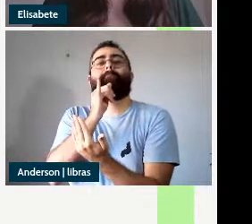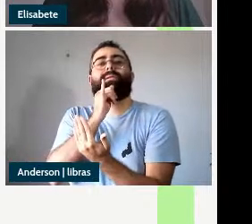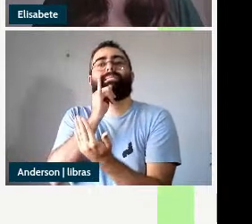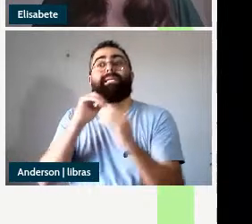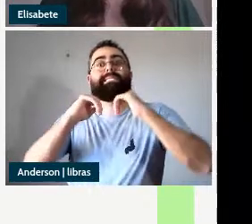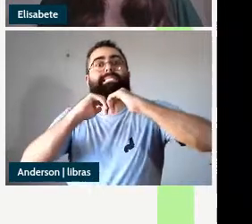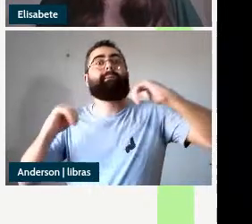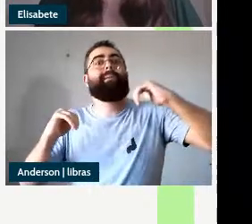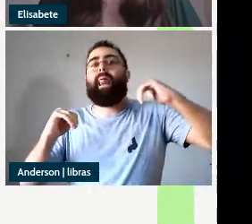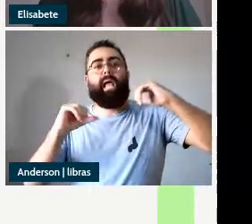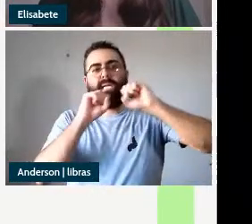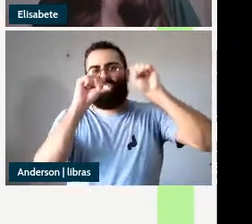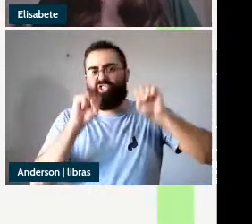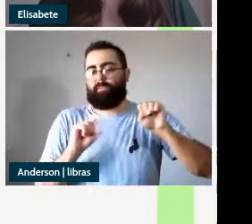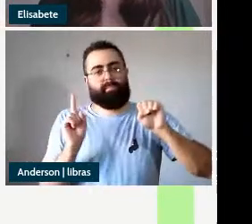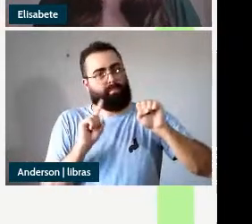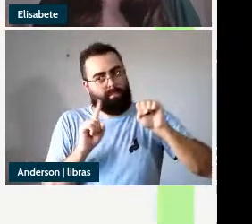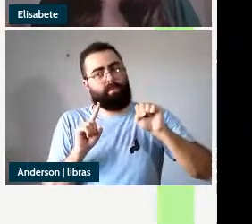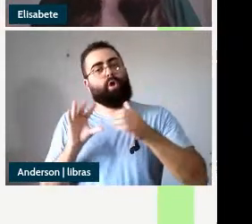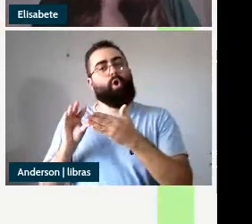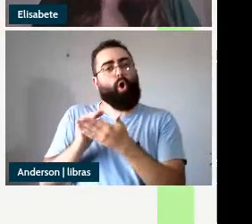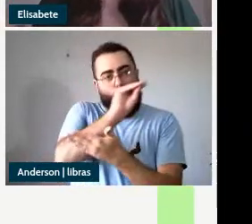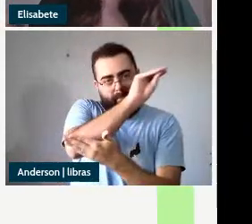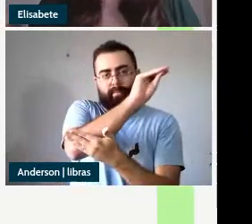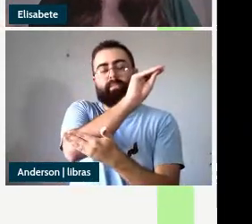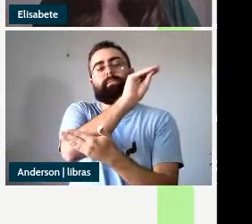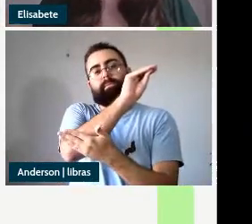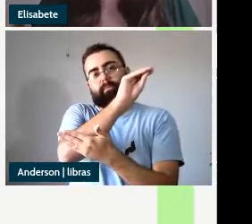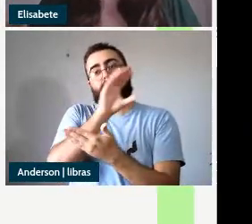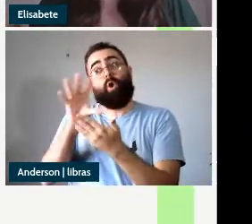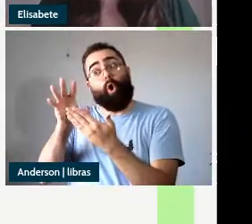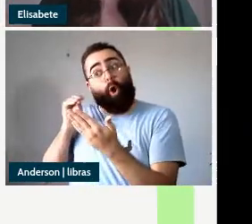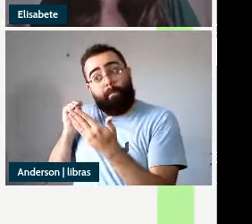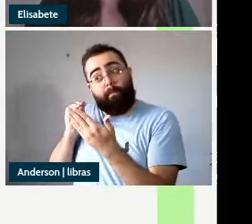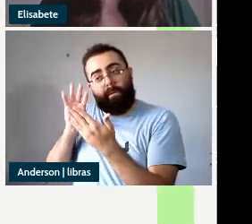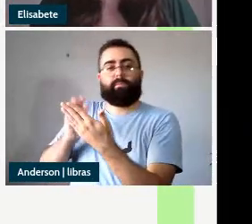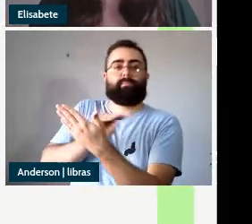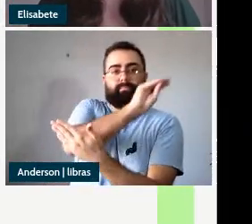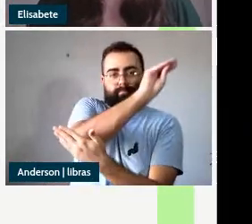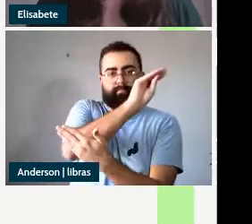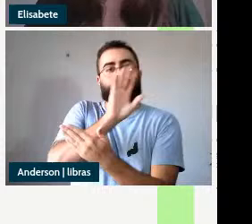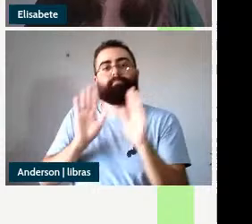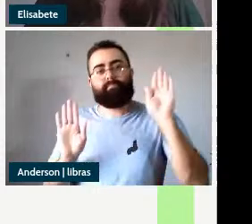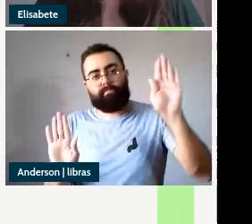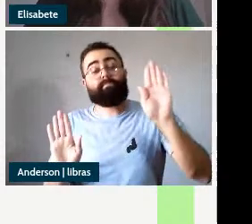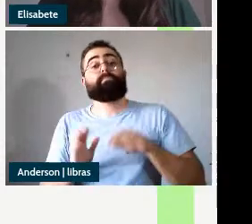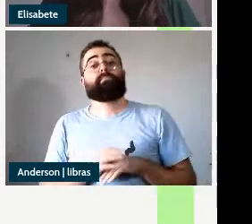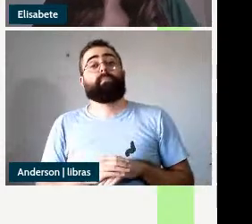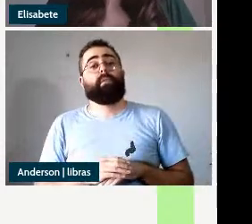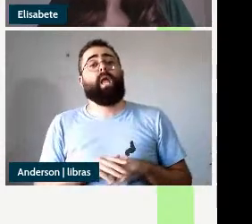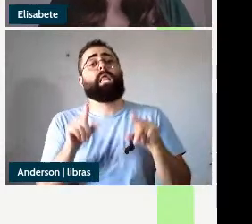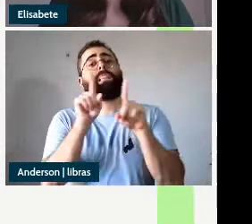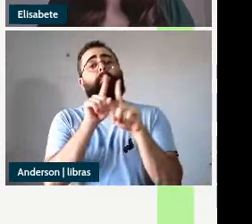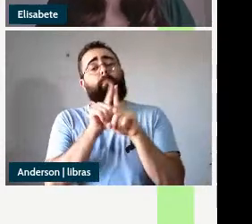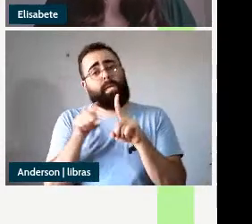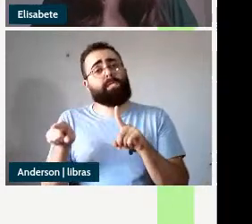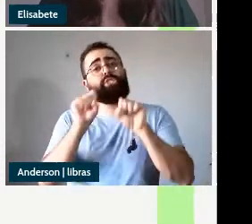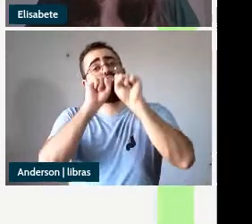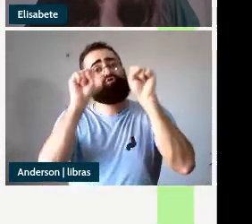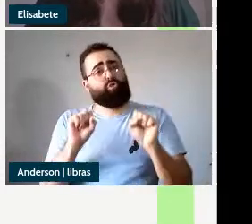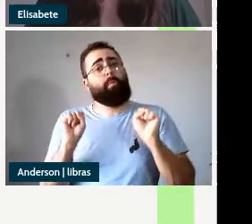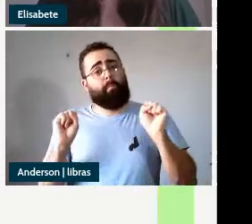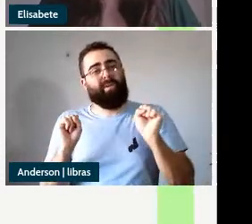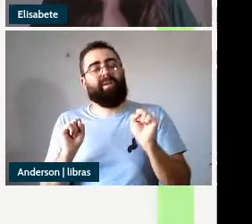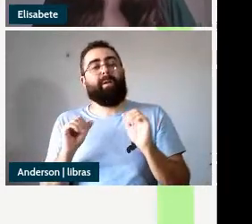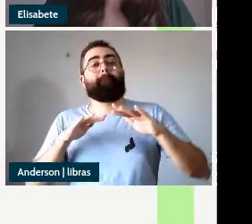sistema vamos defender também que o sistema permite instâncias do que é denominado movimento lateral